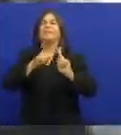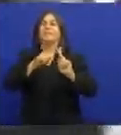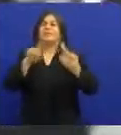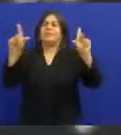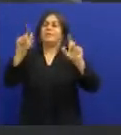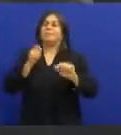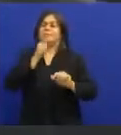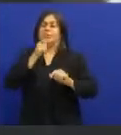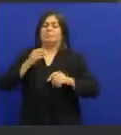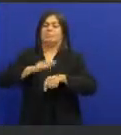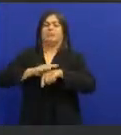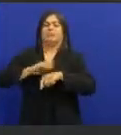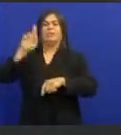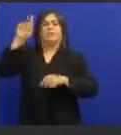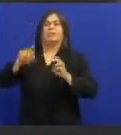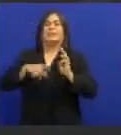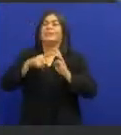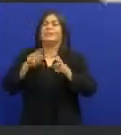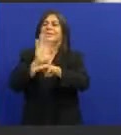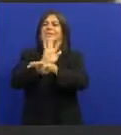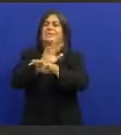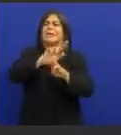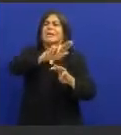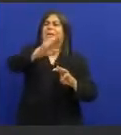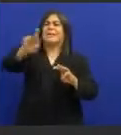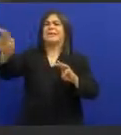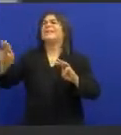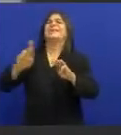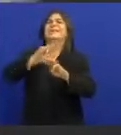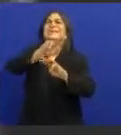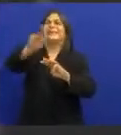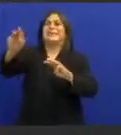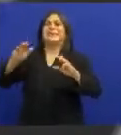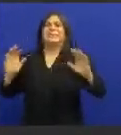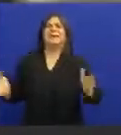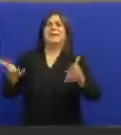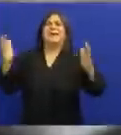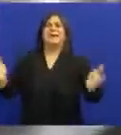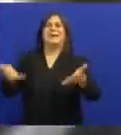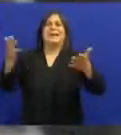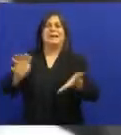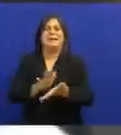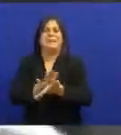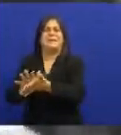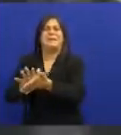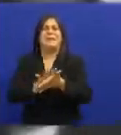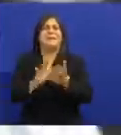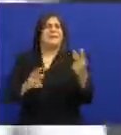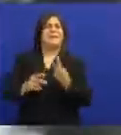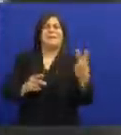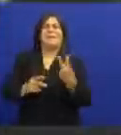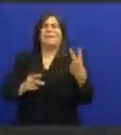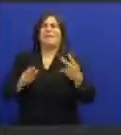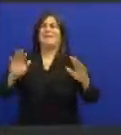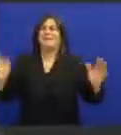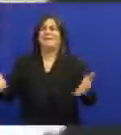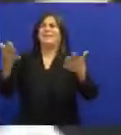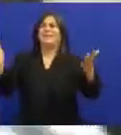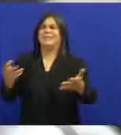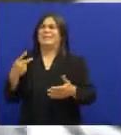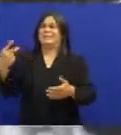Eles tinham Programas de televisão Eles tinham Um cinema Ancorando Impulsionando A carreira Dos dois